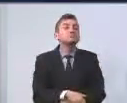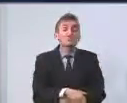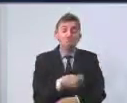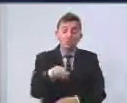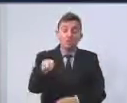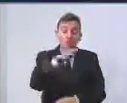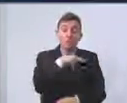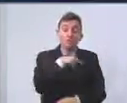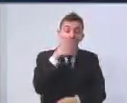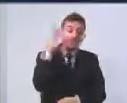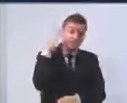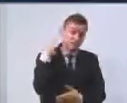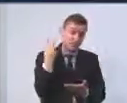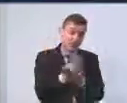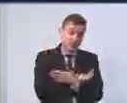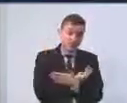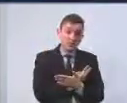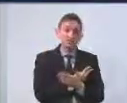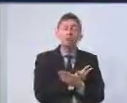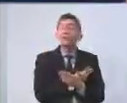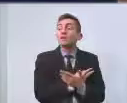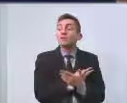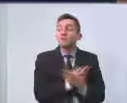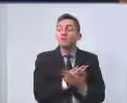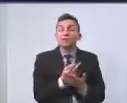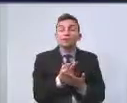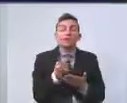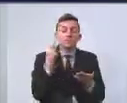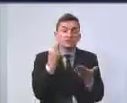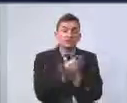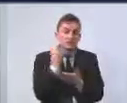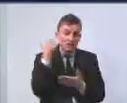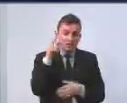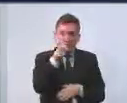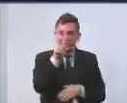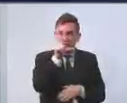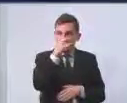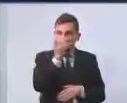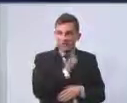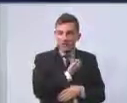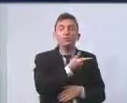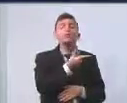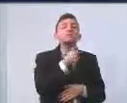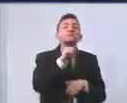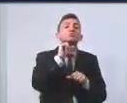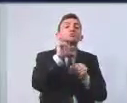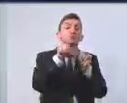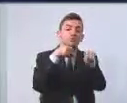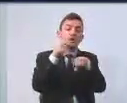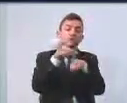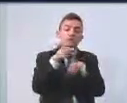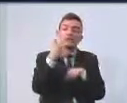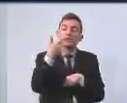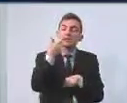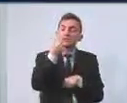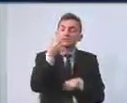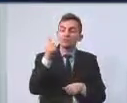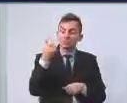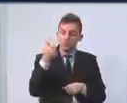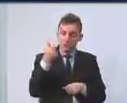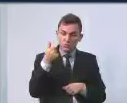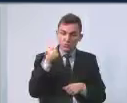tivemos uma situação, tivemos essa situação, já, como ela mesmo disse, da virada do ano de 2011 para